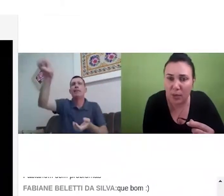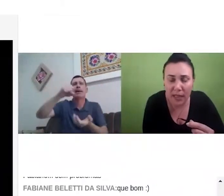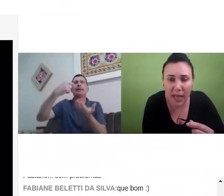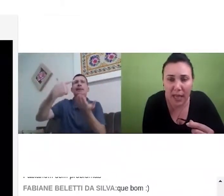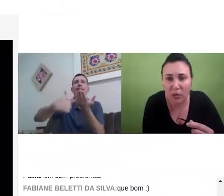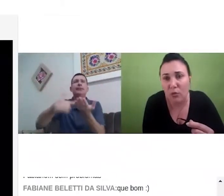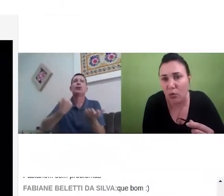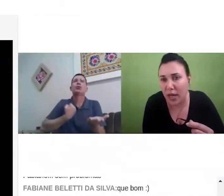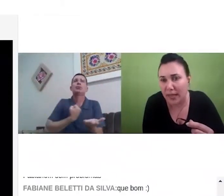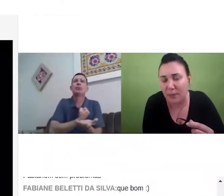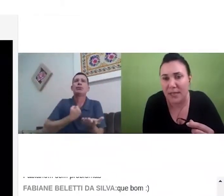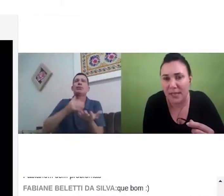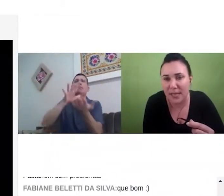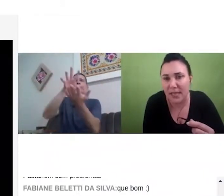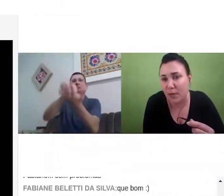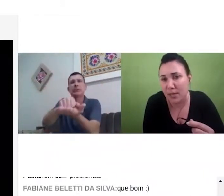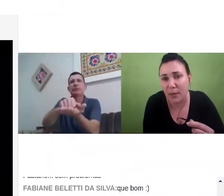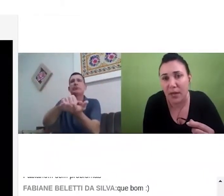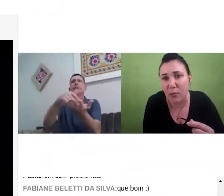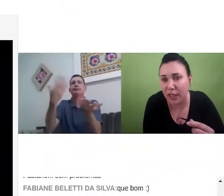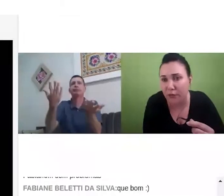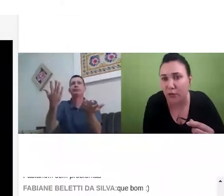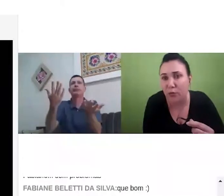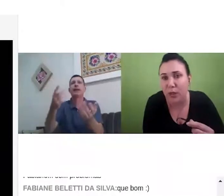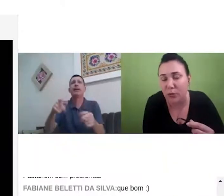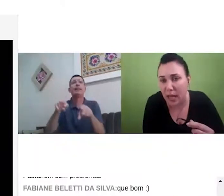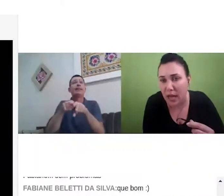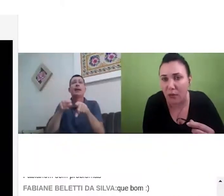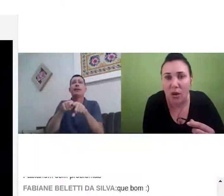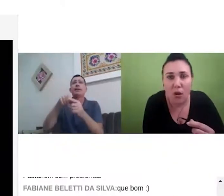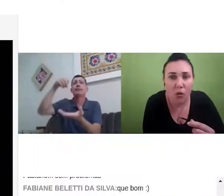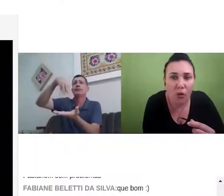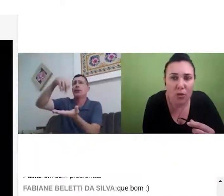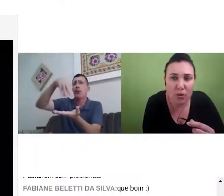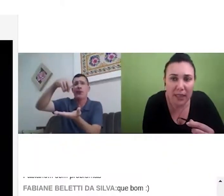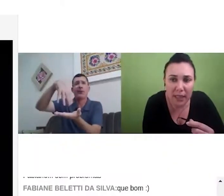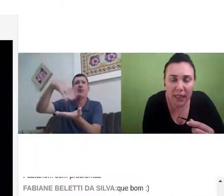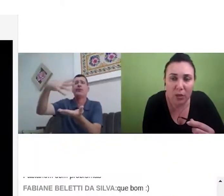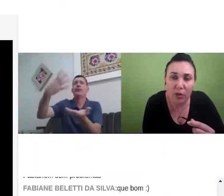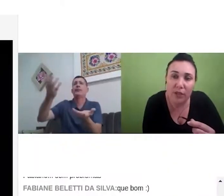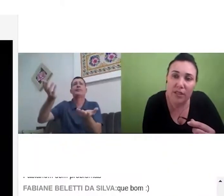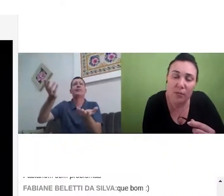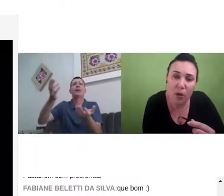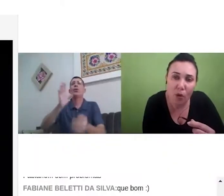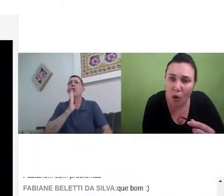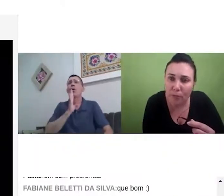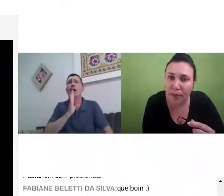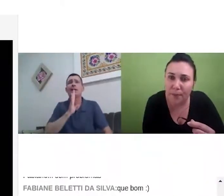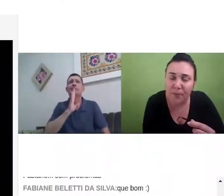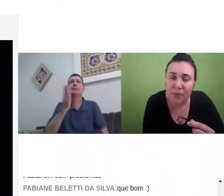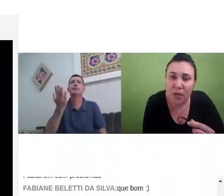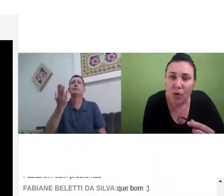surdo tem que ir na biblioteca ou em algum lugar que precisa, né, por exemplo, quer pegar um livro, número tal, ou a sua matrícula, ou quer fazer uma